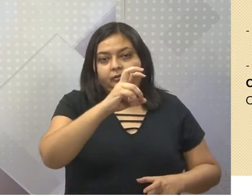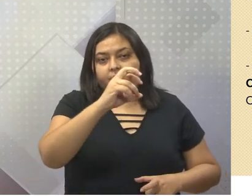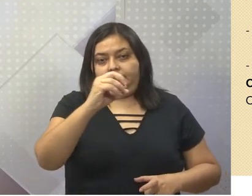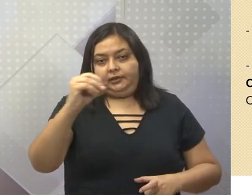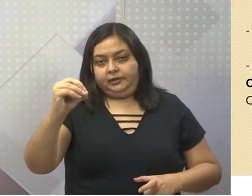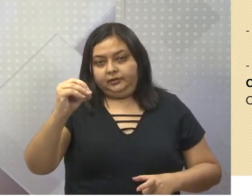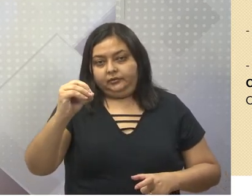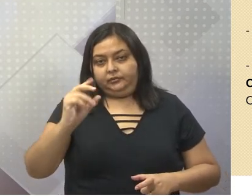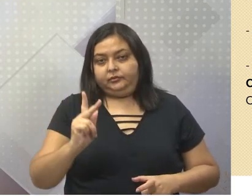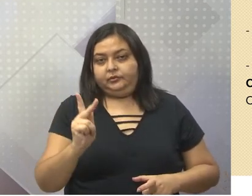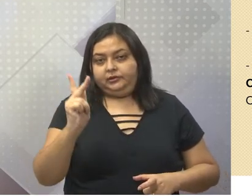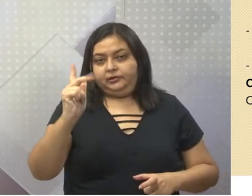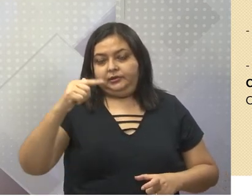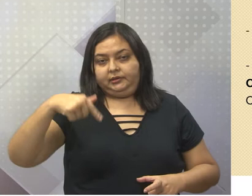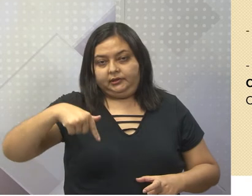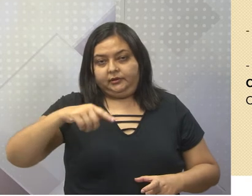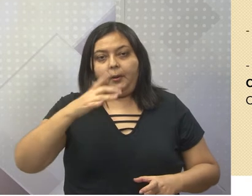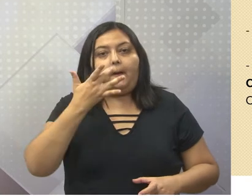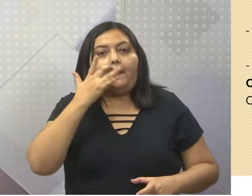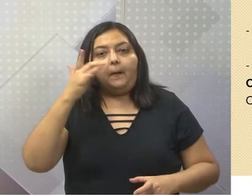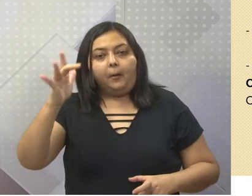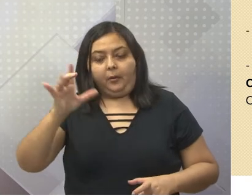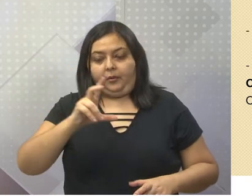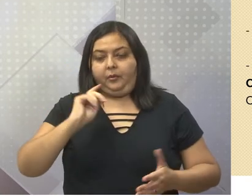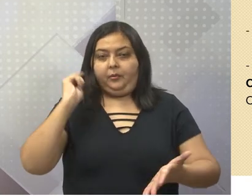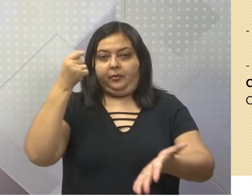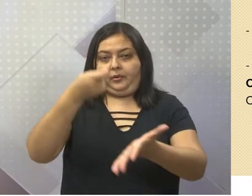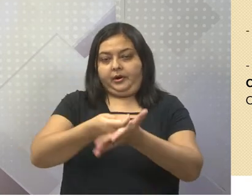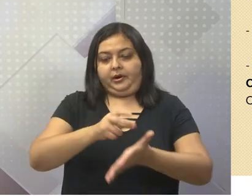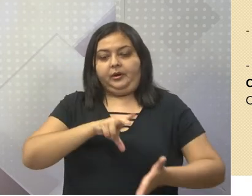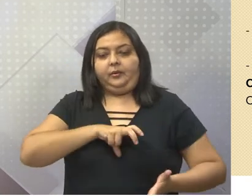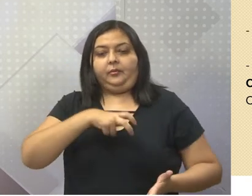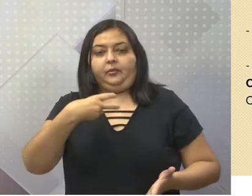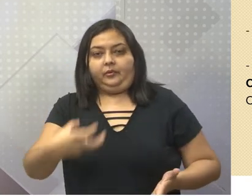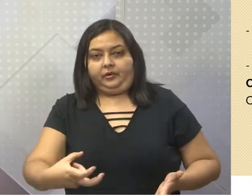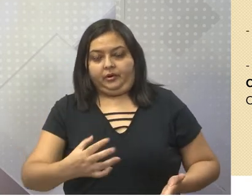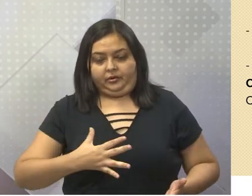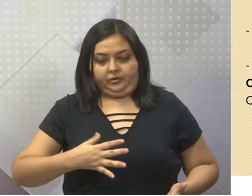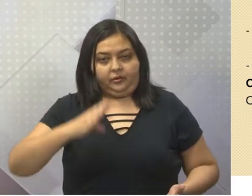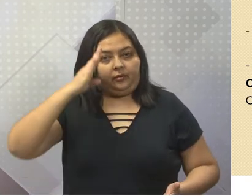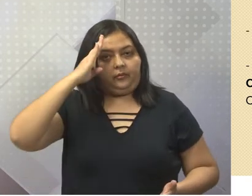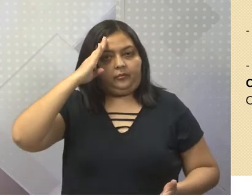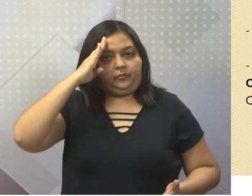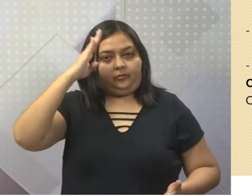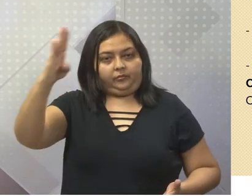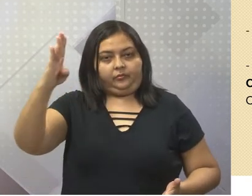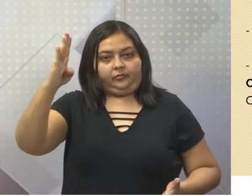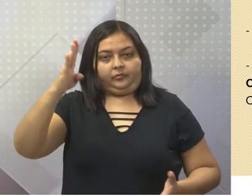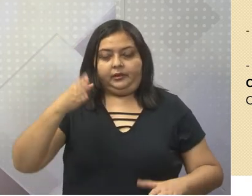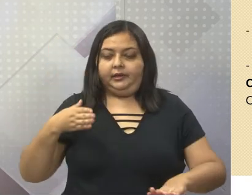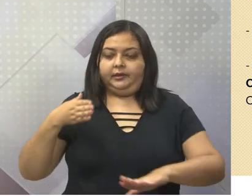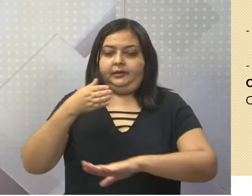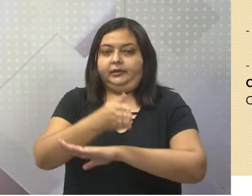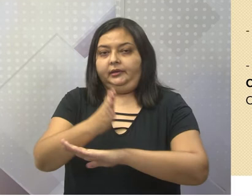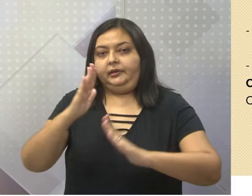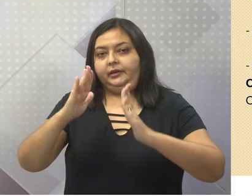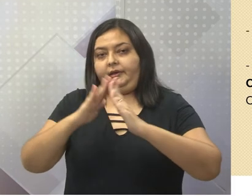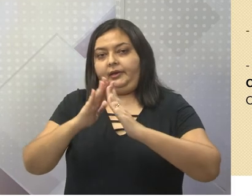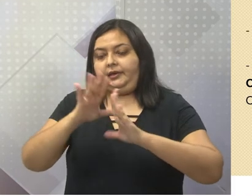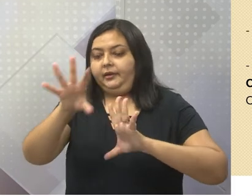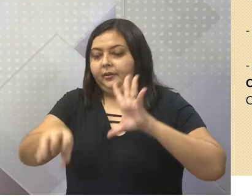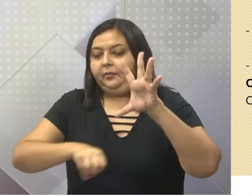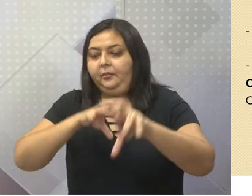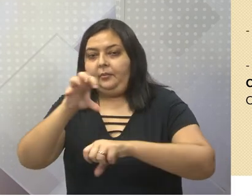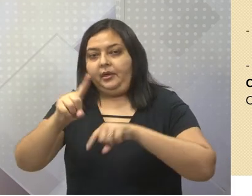para Portugal, soldados entravam nas casas das pessoas para pegar os bens, até